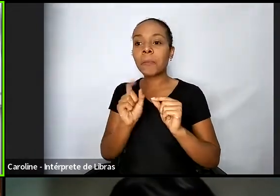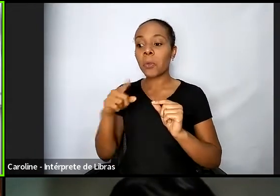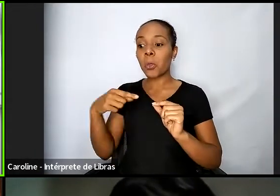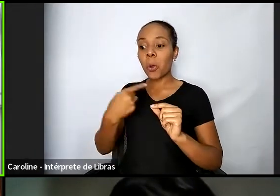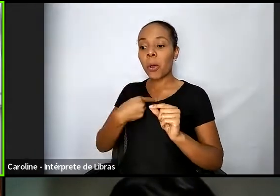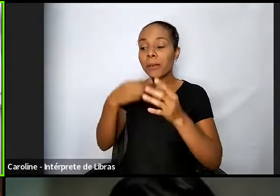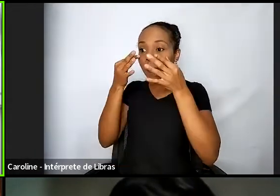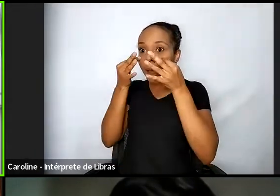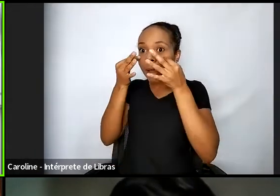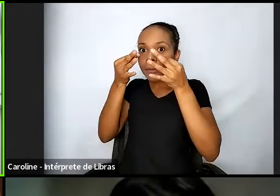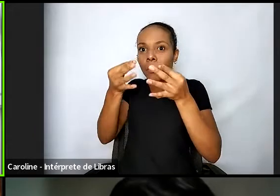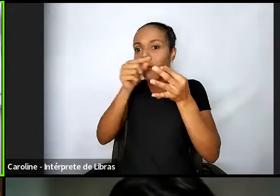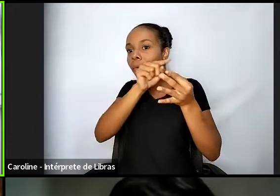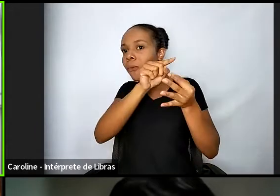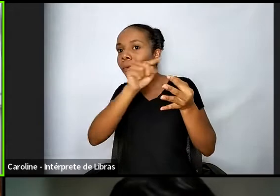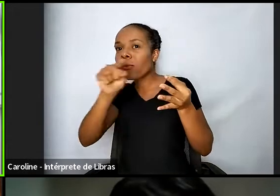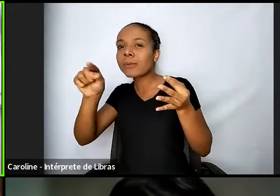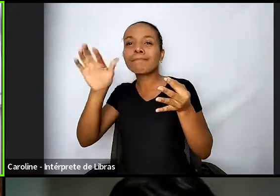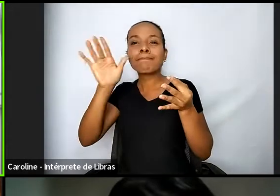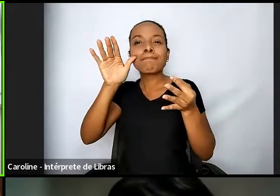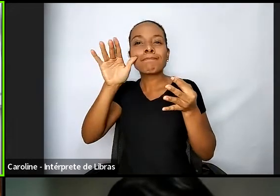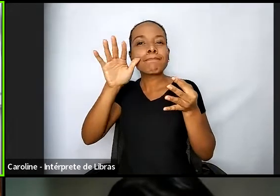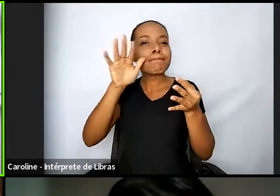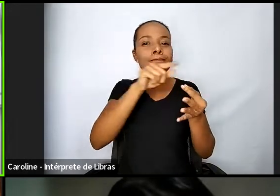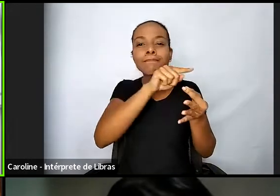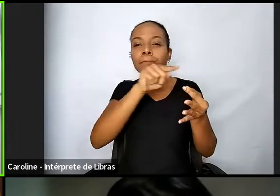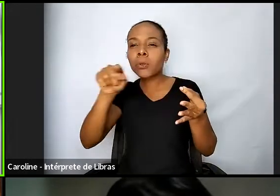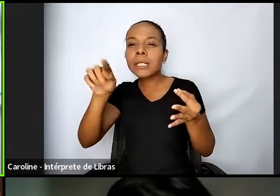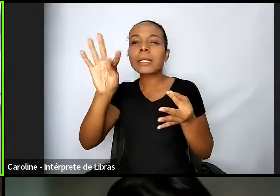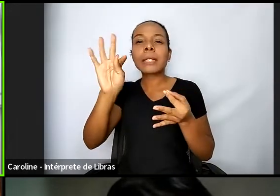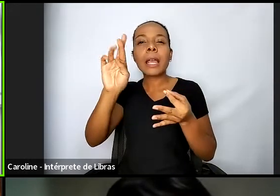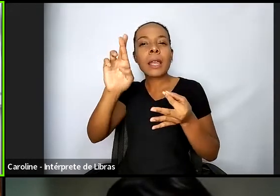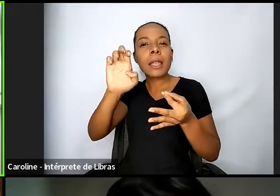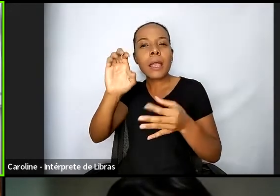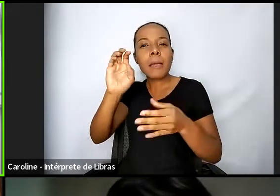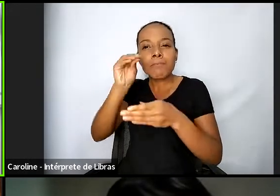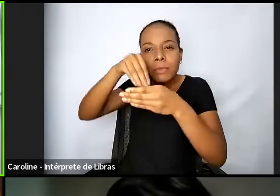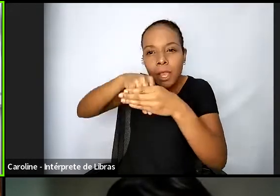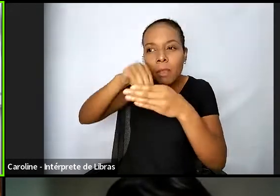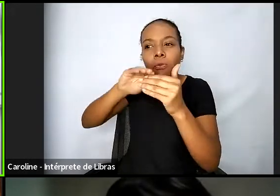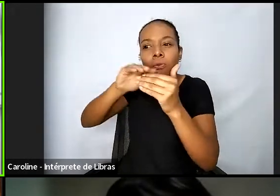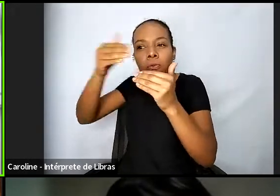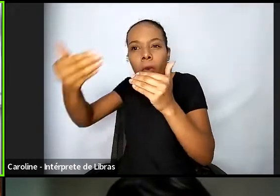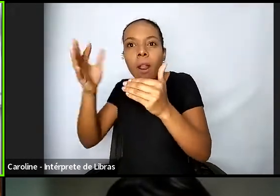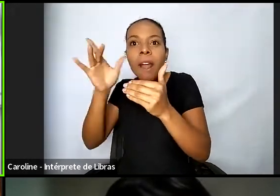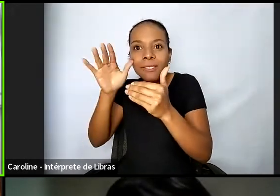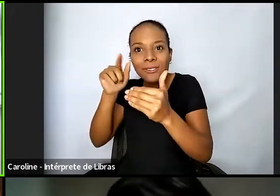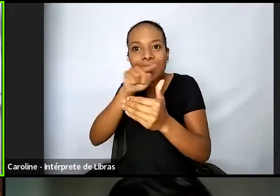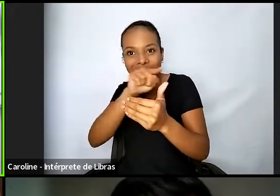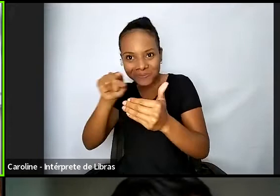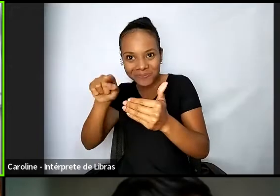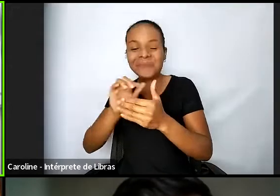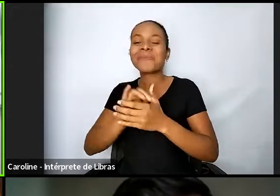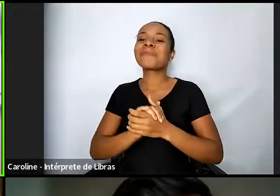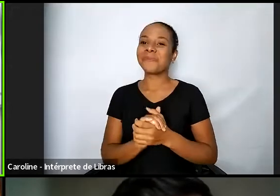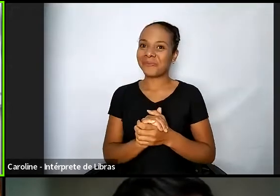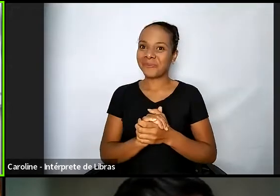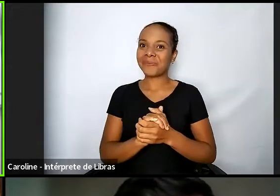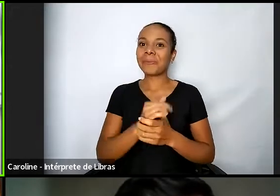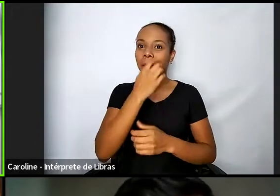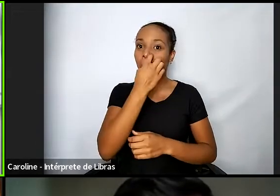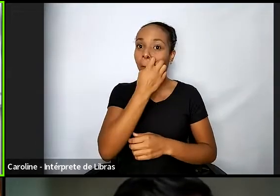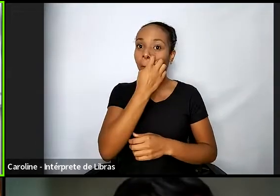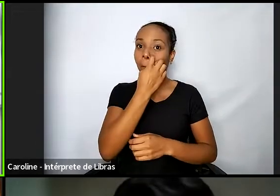assiste, de dentro do TRMG e fora, sobre essa política